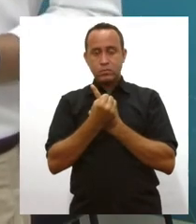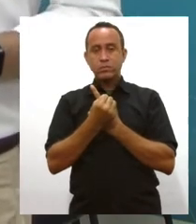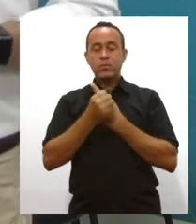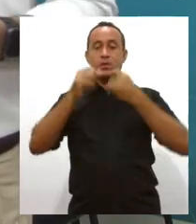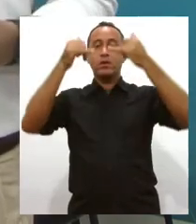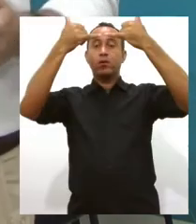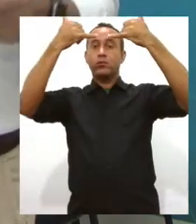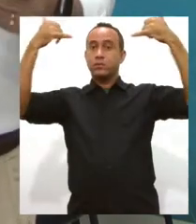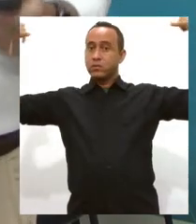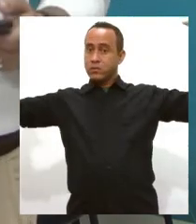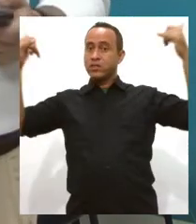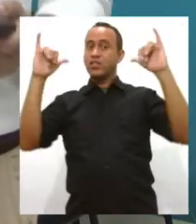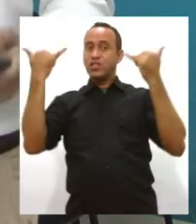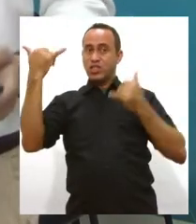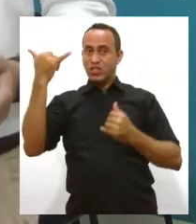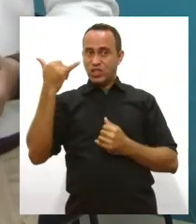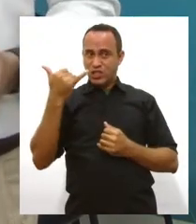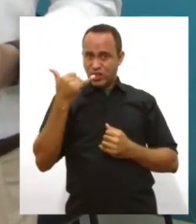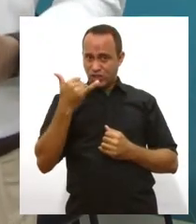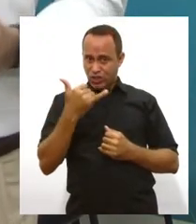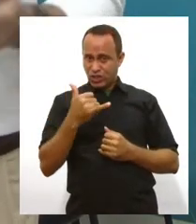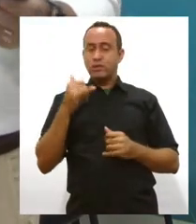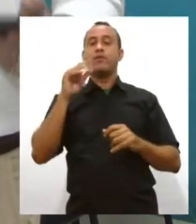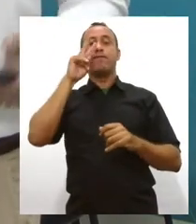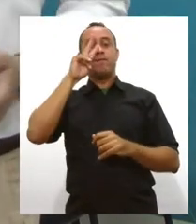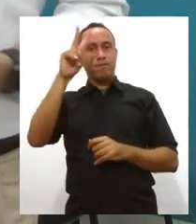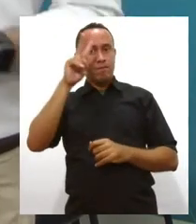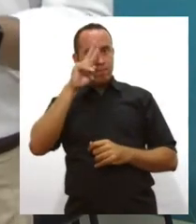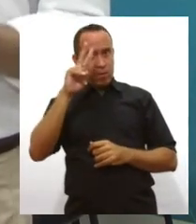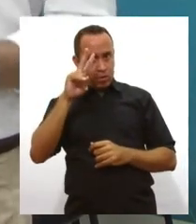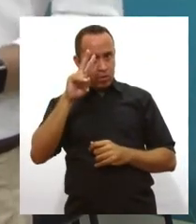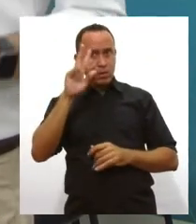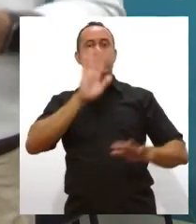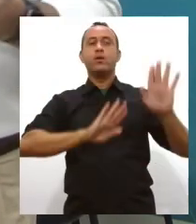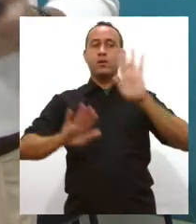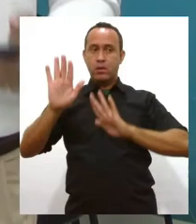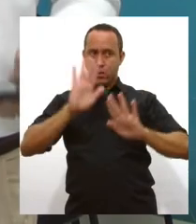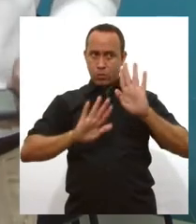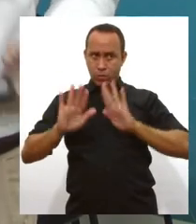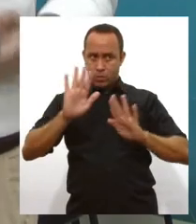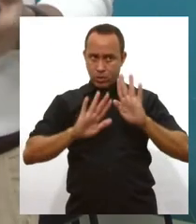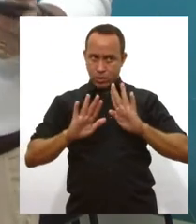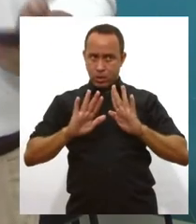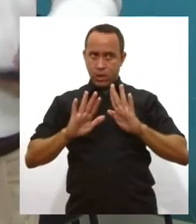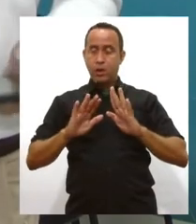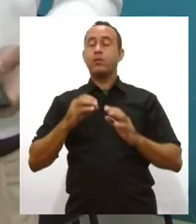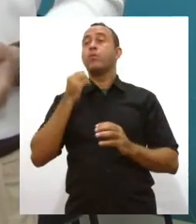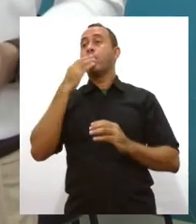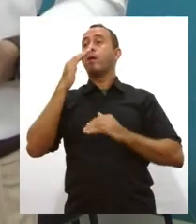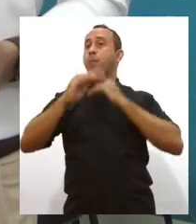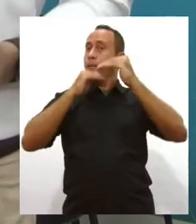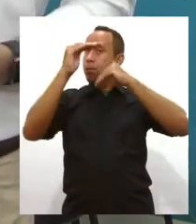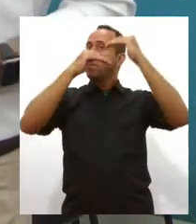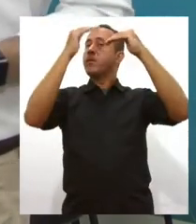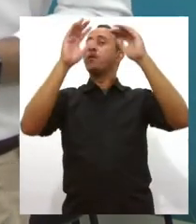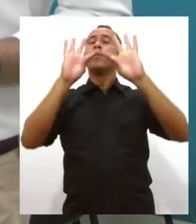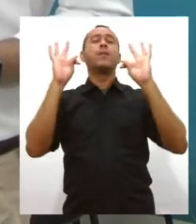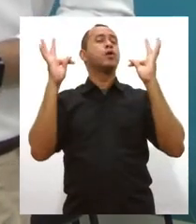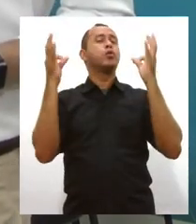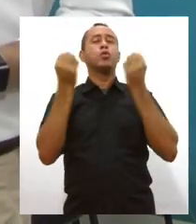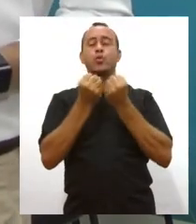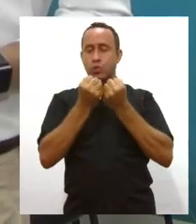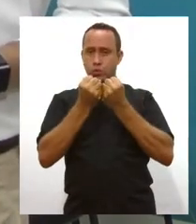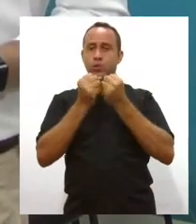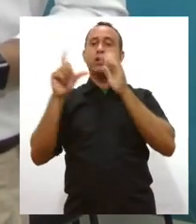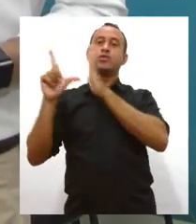elétrica. A gente sabe que os cabos conduzem energia, é importante para o conforto, para o desenvolvimento, para o comércio, enfim, todas as áreas hoje